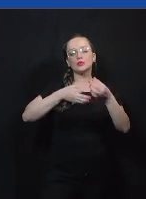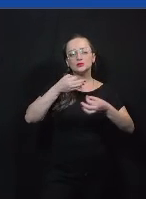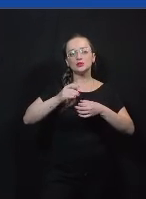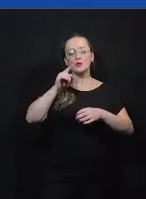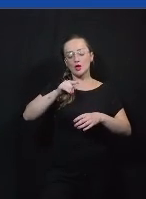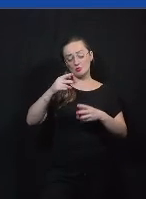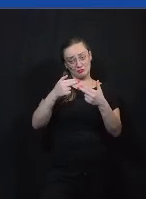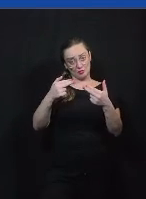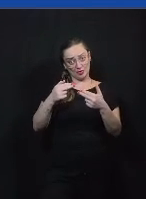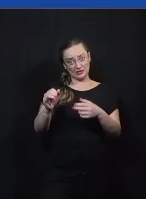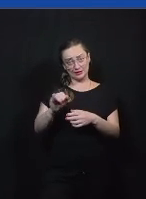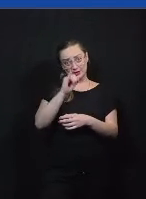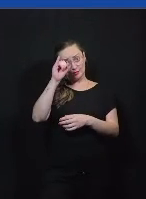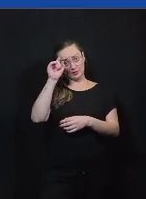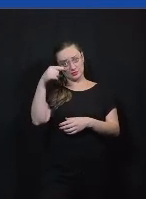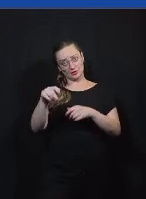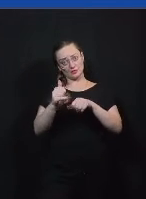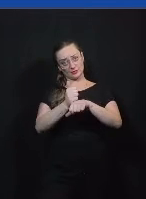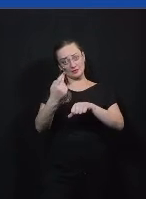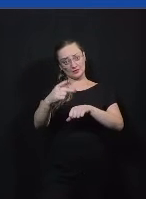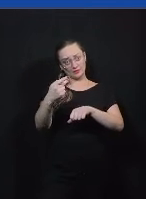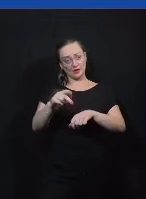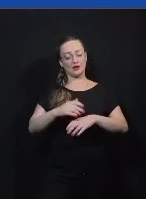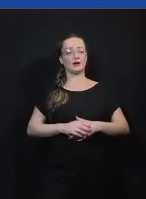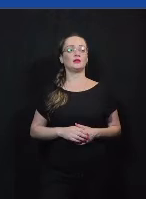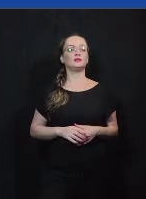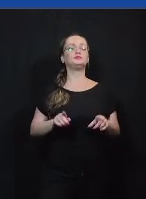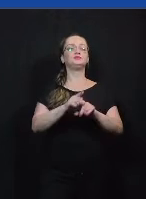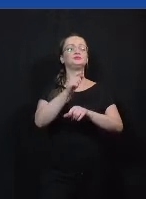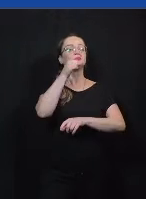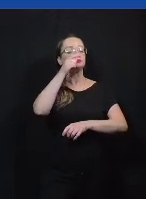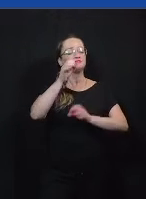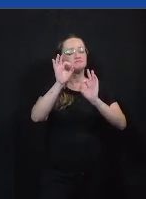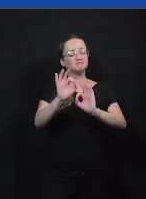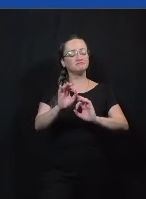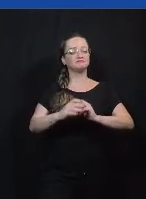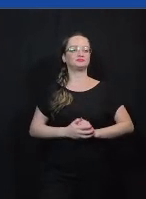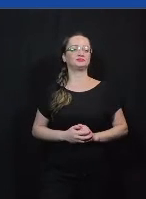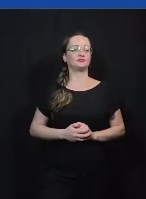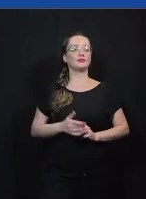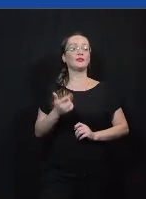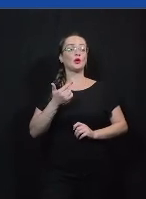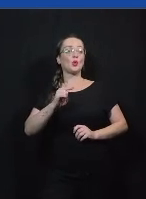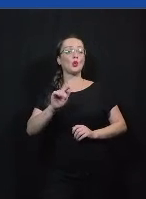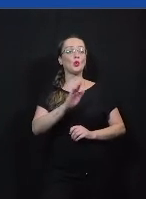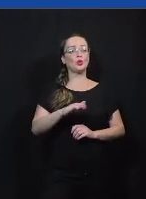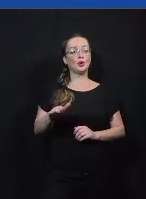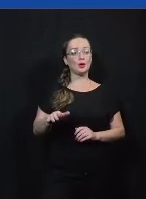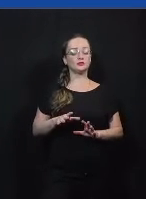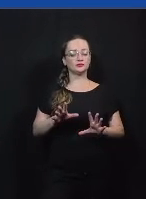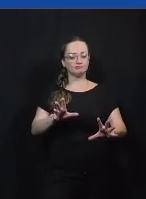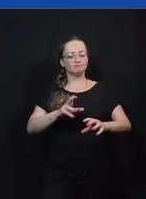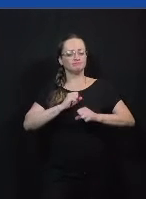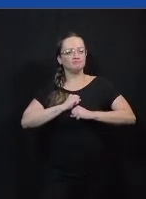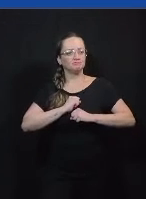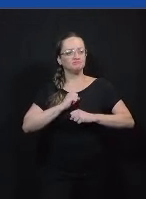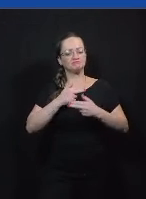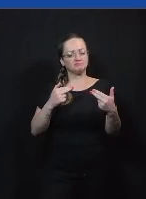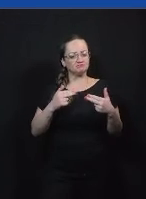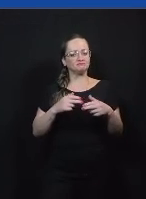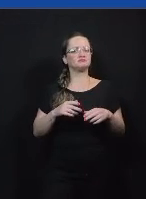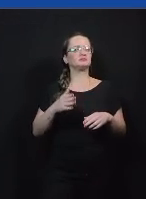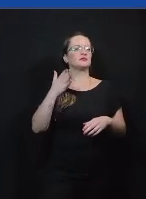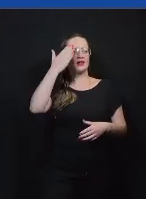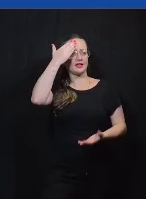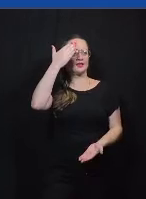central para essa profissão então foi foi bem interessante ouvir como os alunos se apropriam de uma intervenção que a gente acha